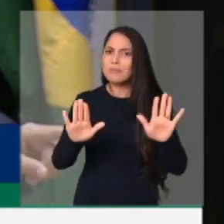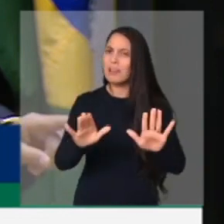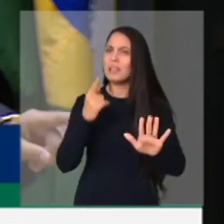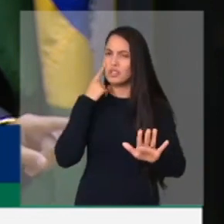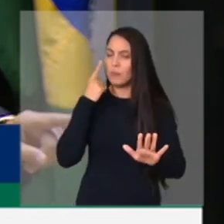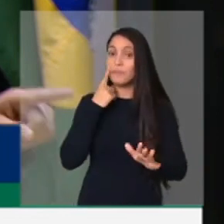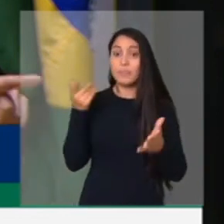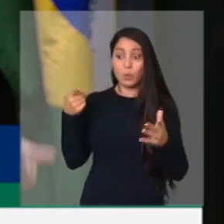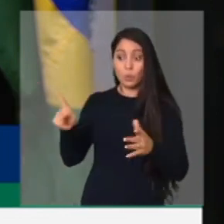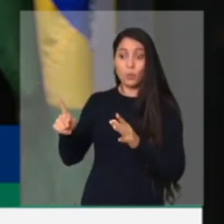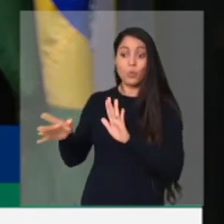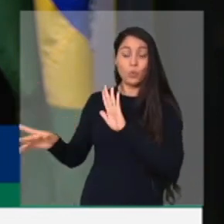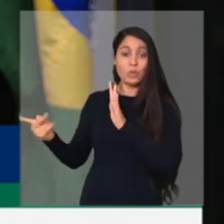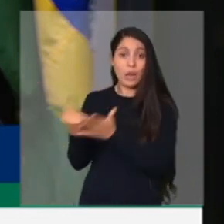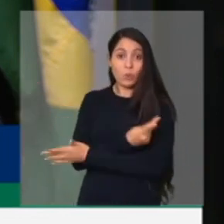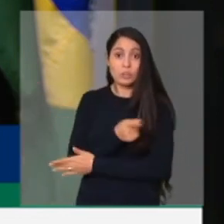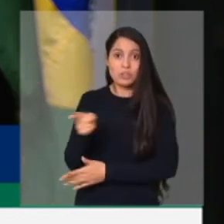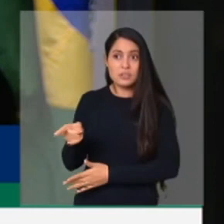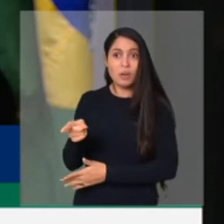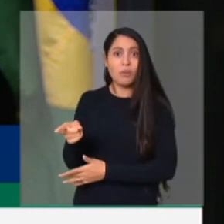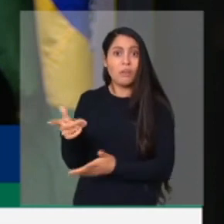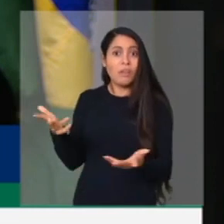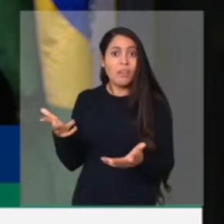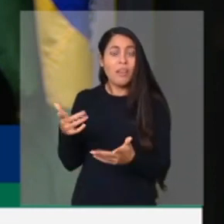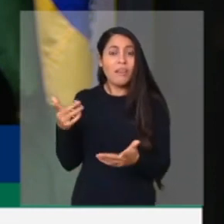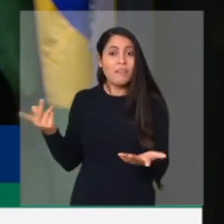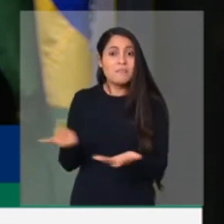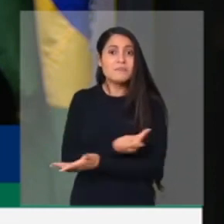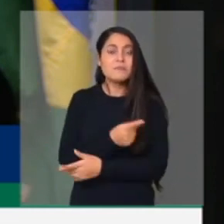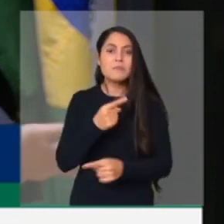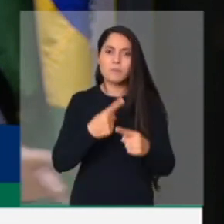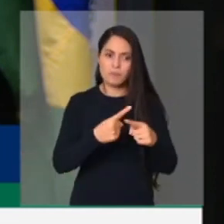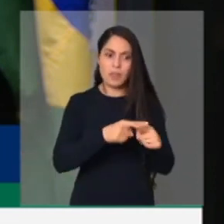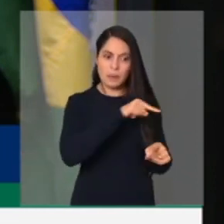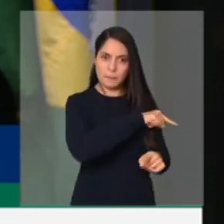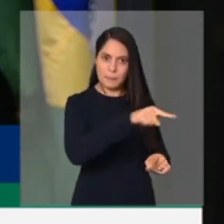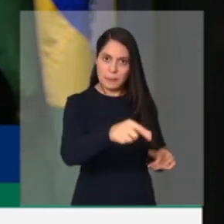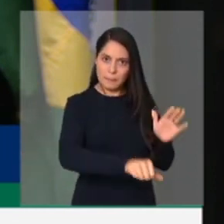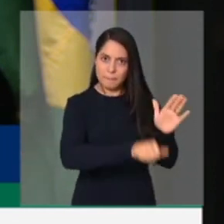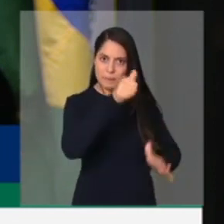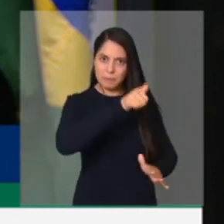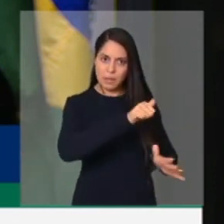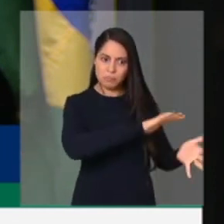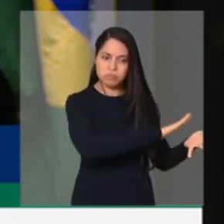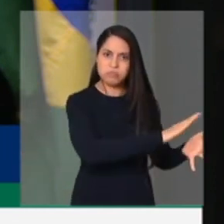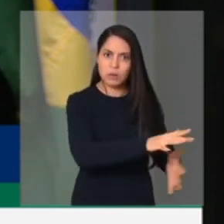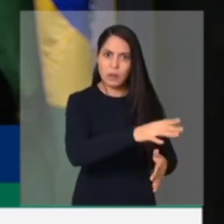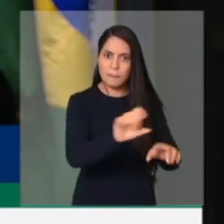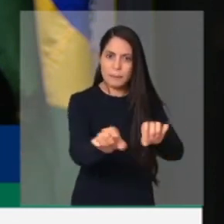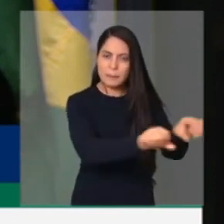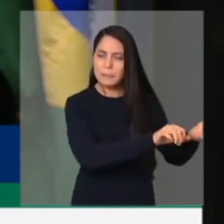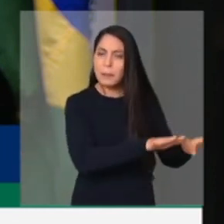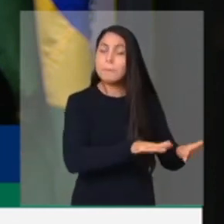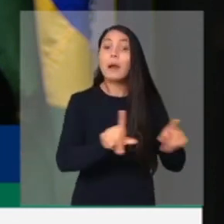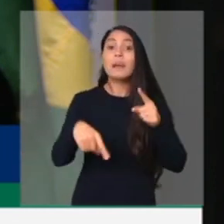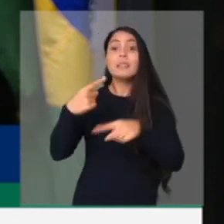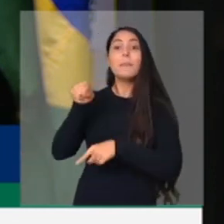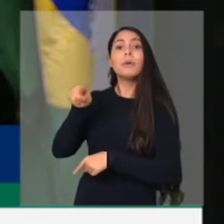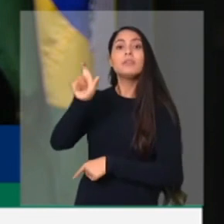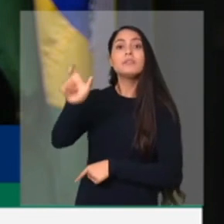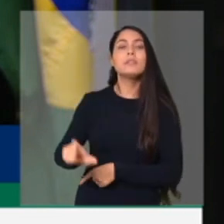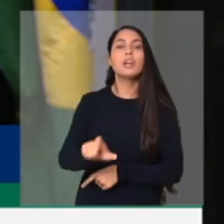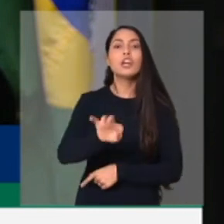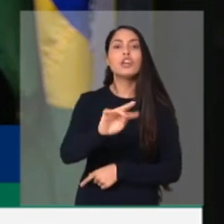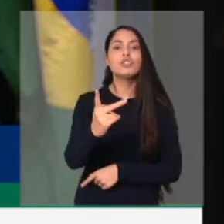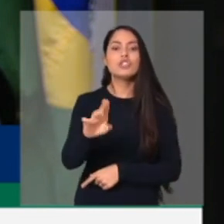esteira desses acontecimentos. Ele ocorreu logo após esse fato. Tiago, fotógrafo de